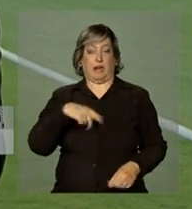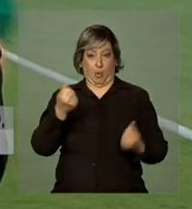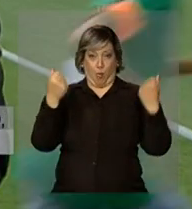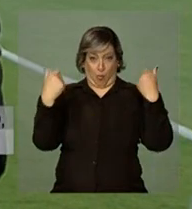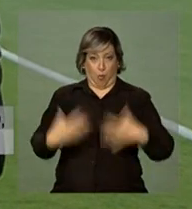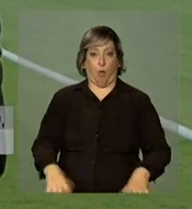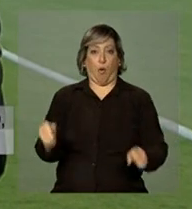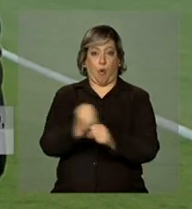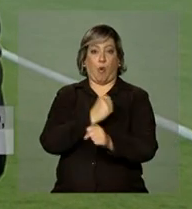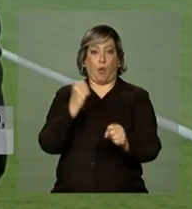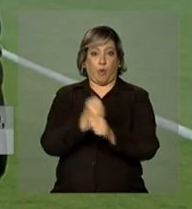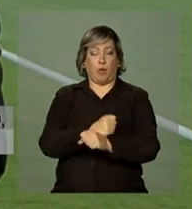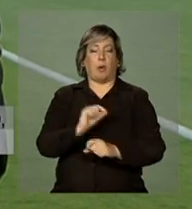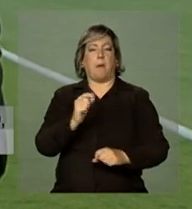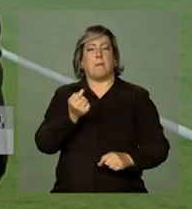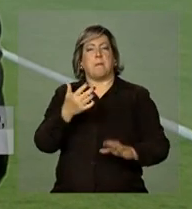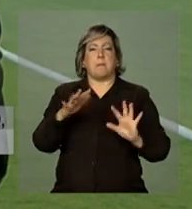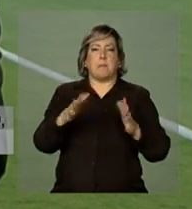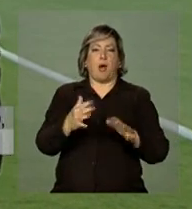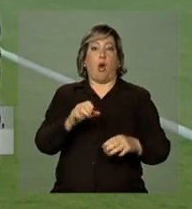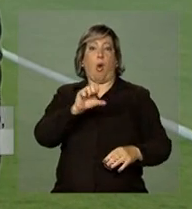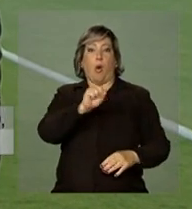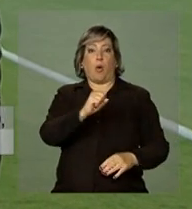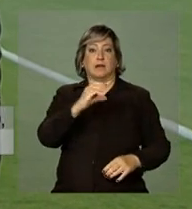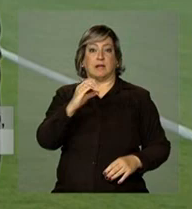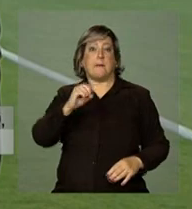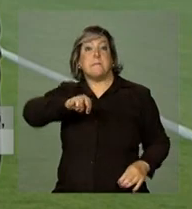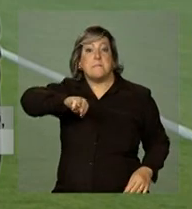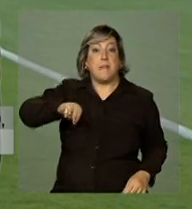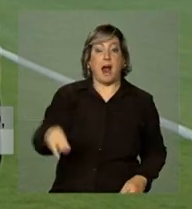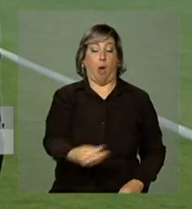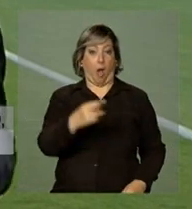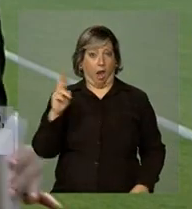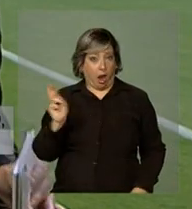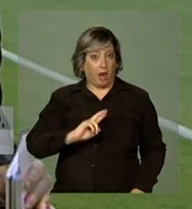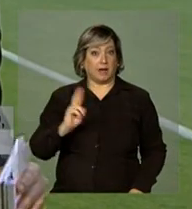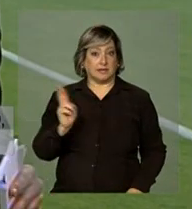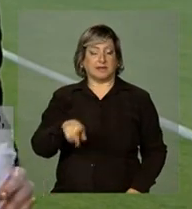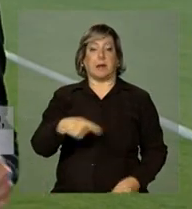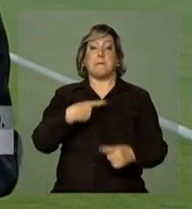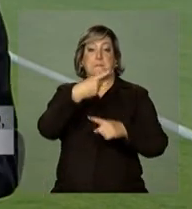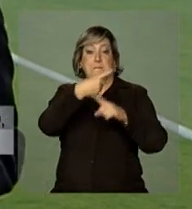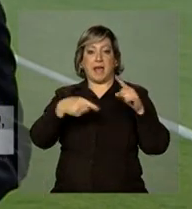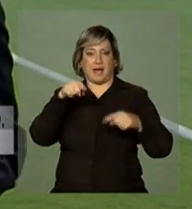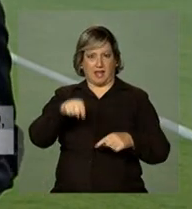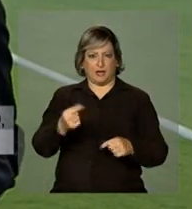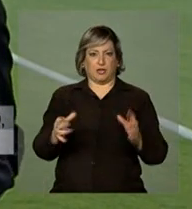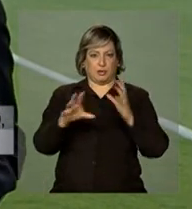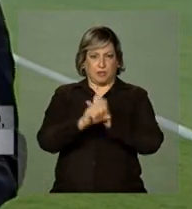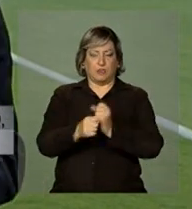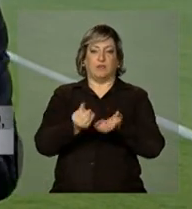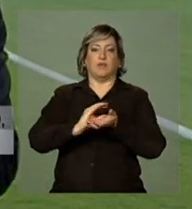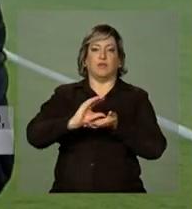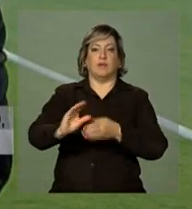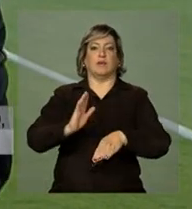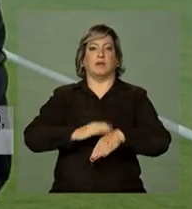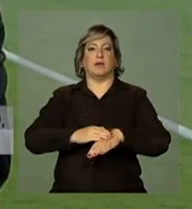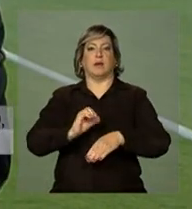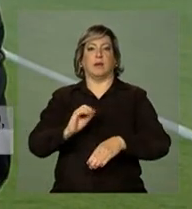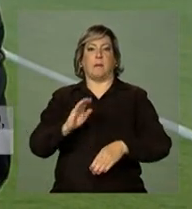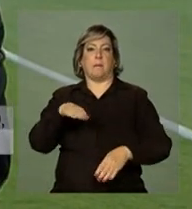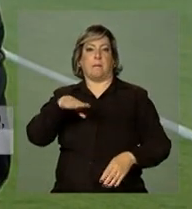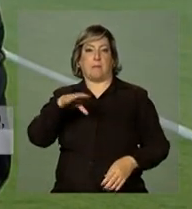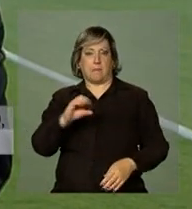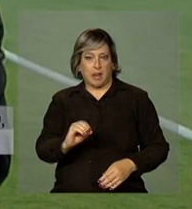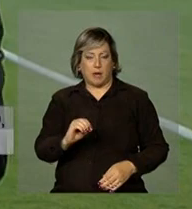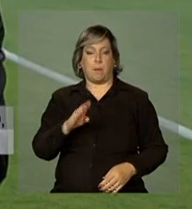da obra foi de pouco mais de 800 milhões de reais. Metade deste valor foi financiado pelo Banco Nacional